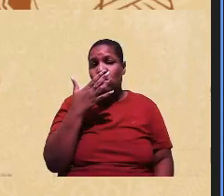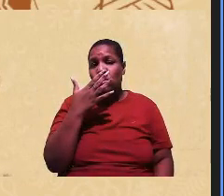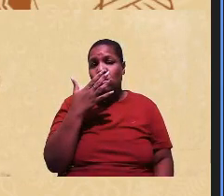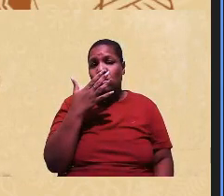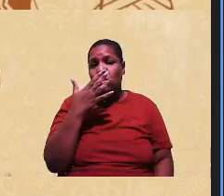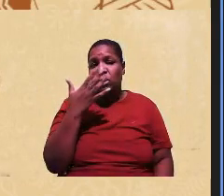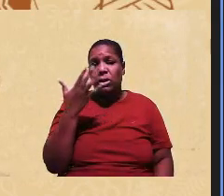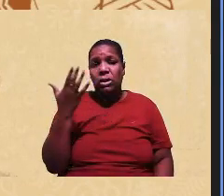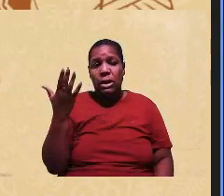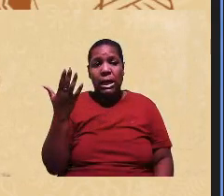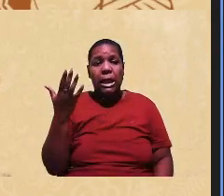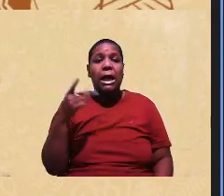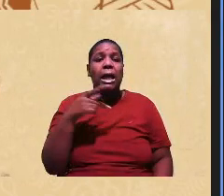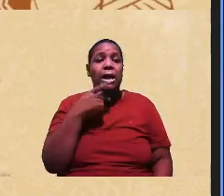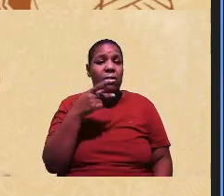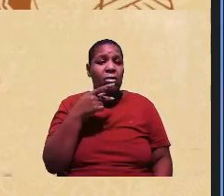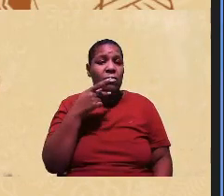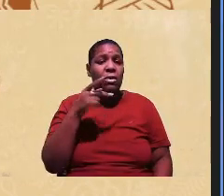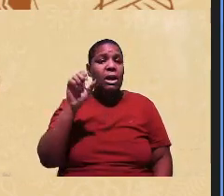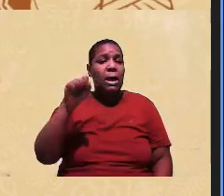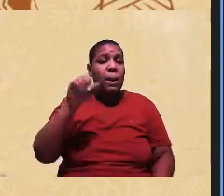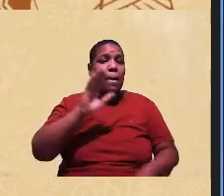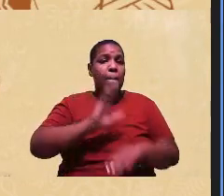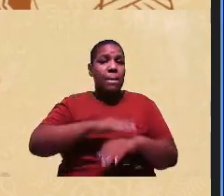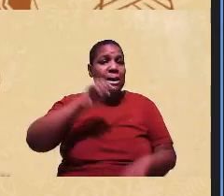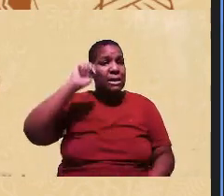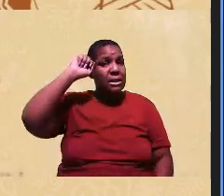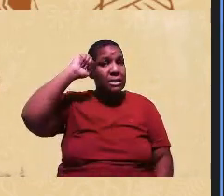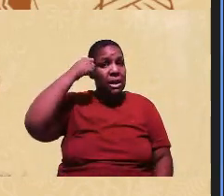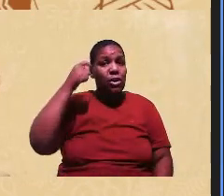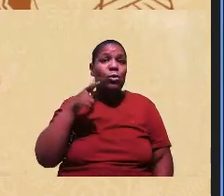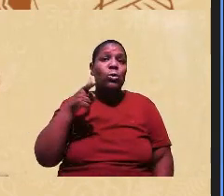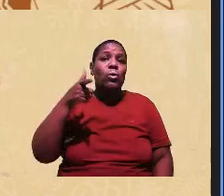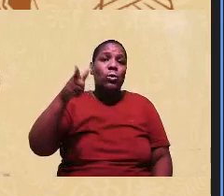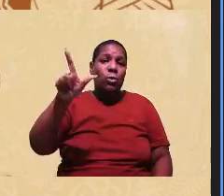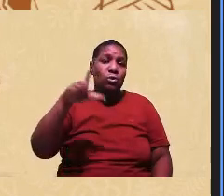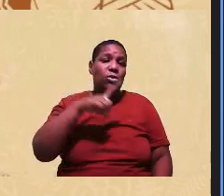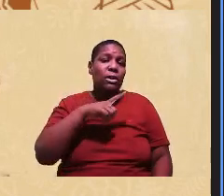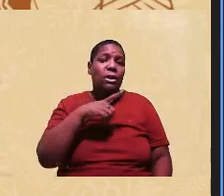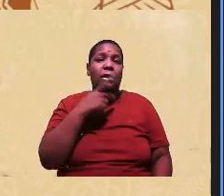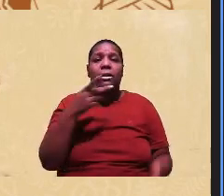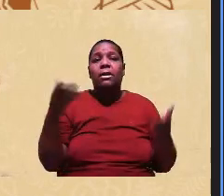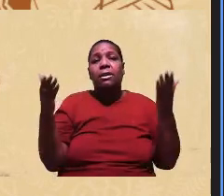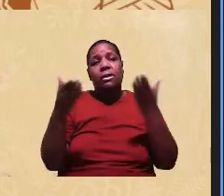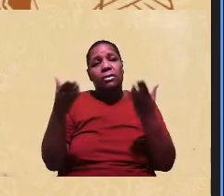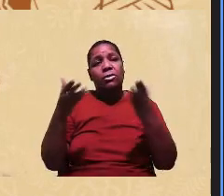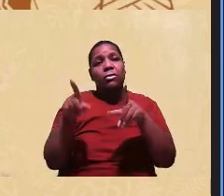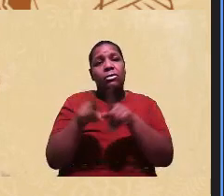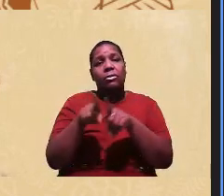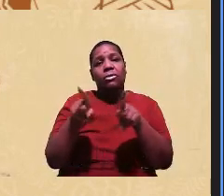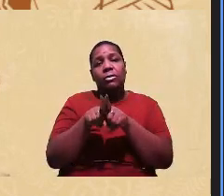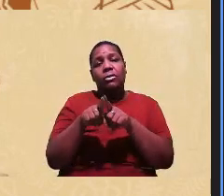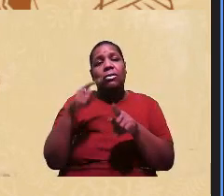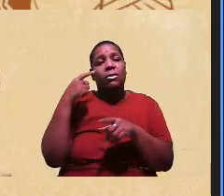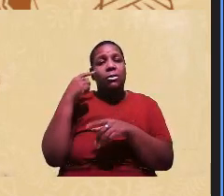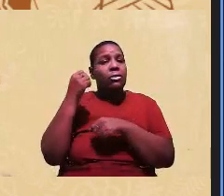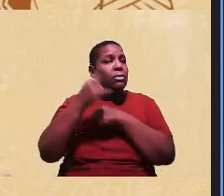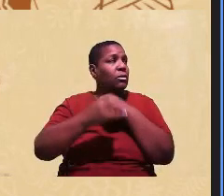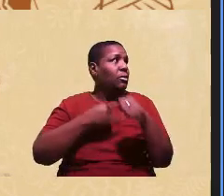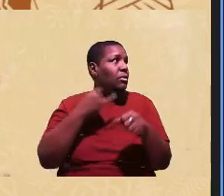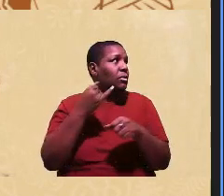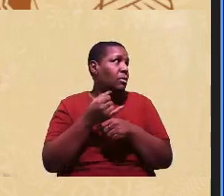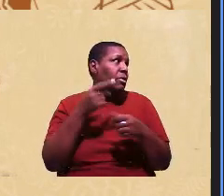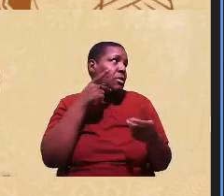que é de dizer quem é mais negro do que o outro olha que interessante isso do ponto de vista sociológico imagina a luz da